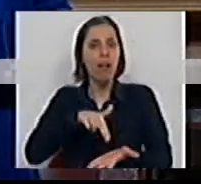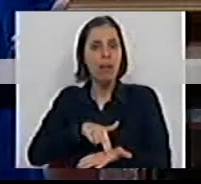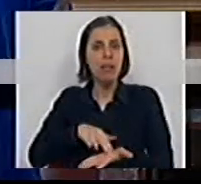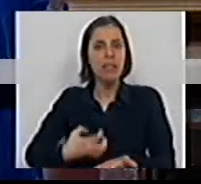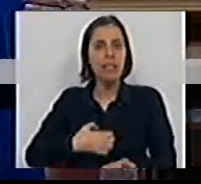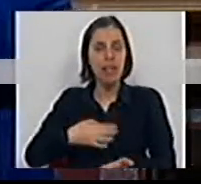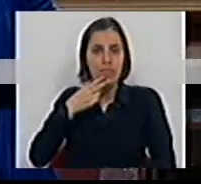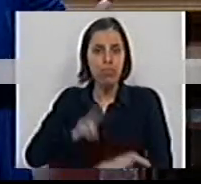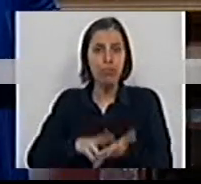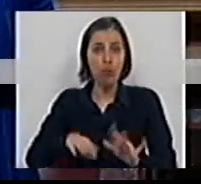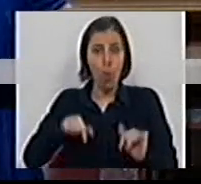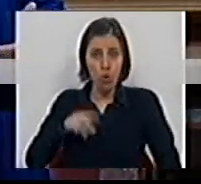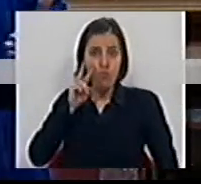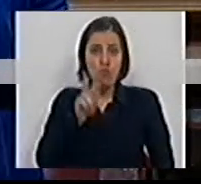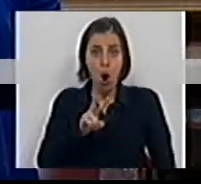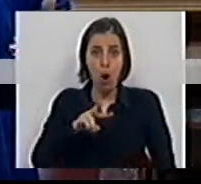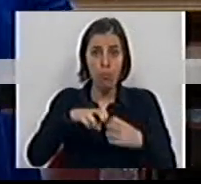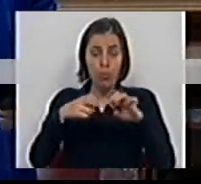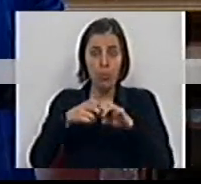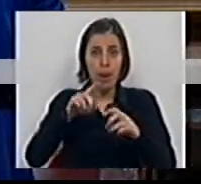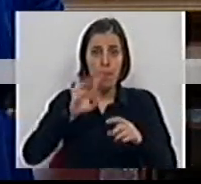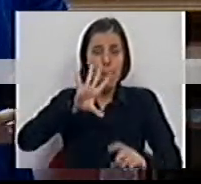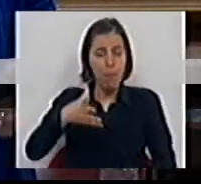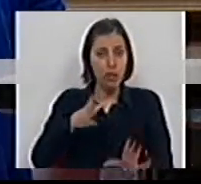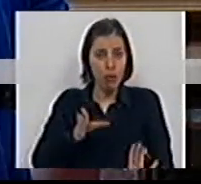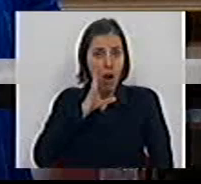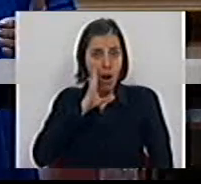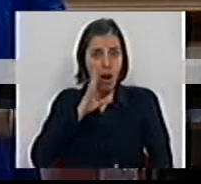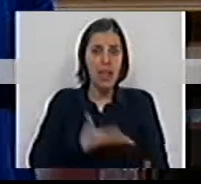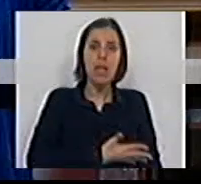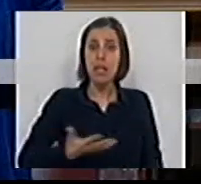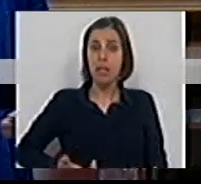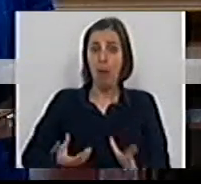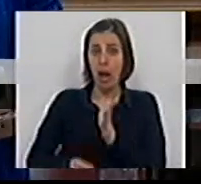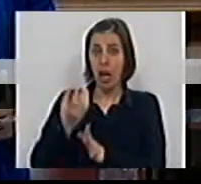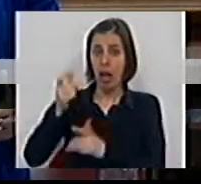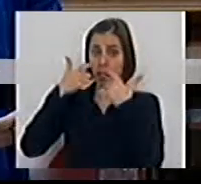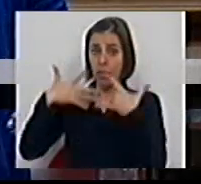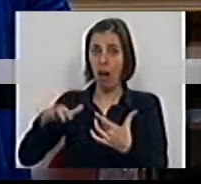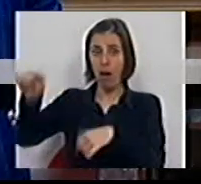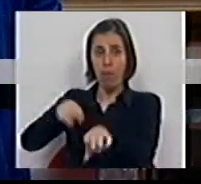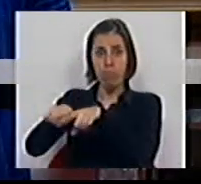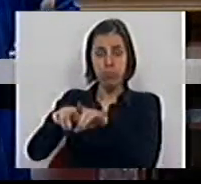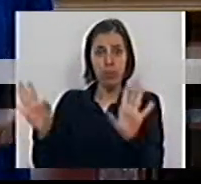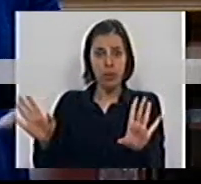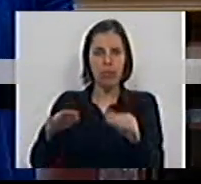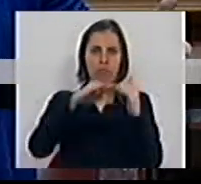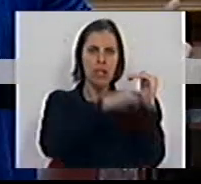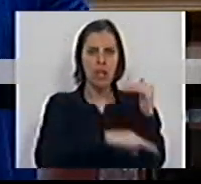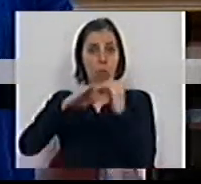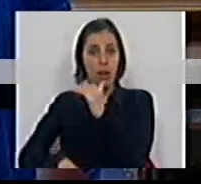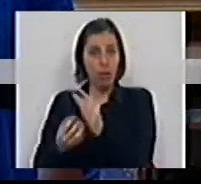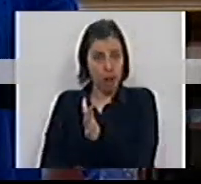Se é capaz de olhar hoje para os problemas do país, para o desemprego criado pelas vossas políticas, para as